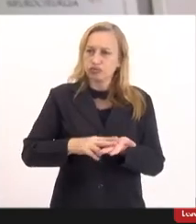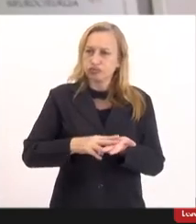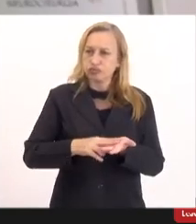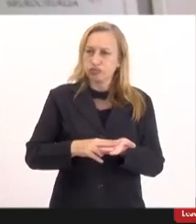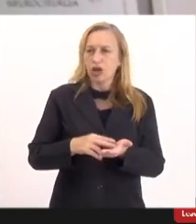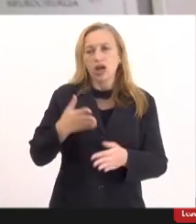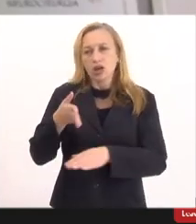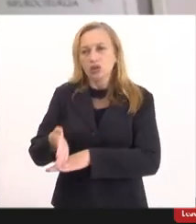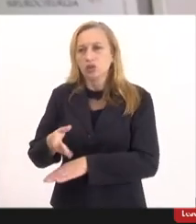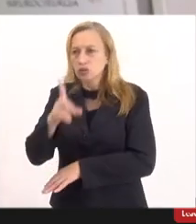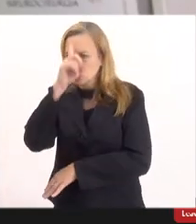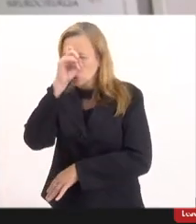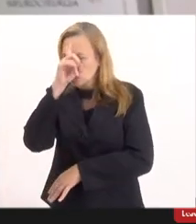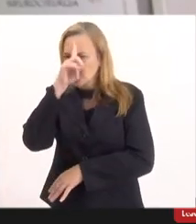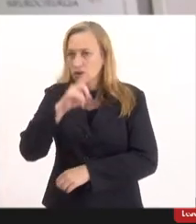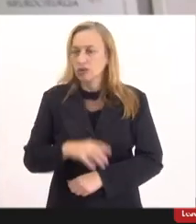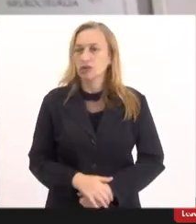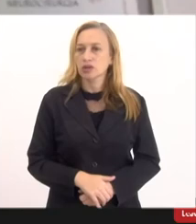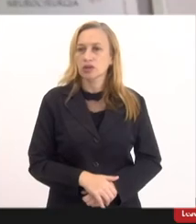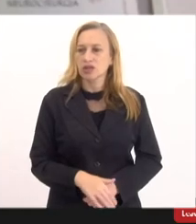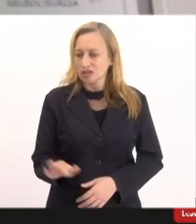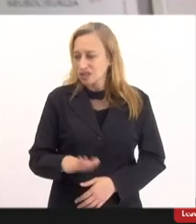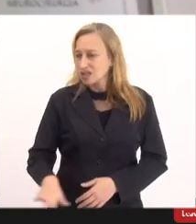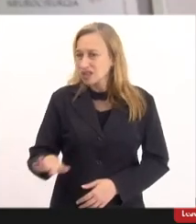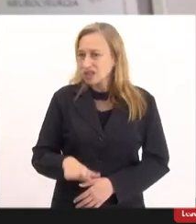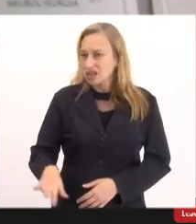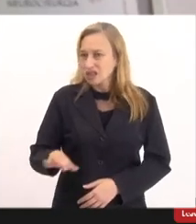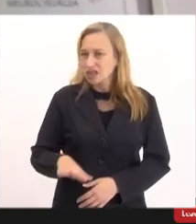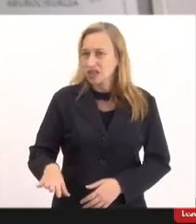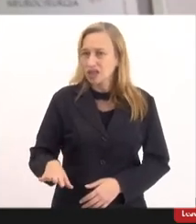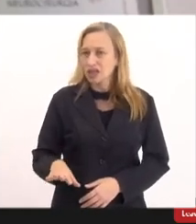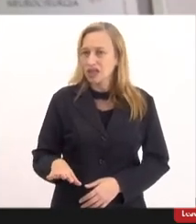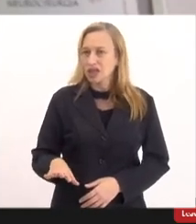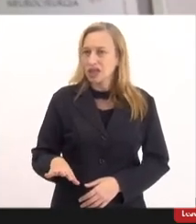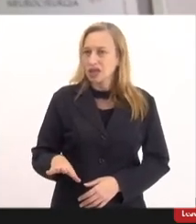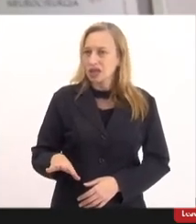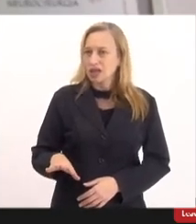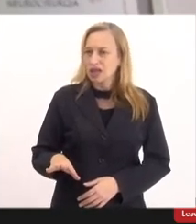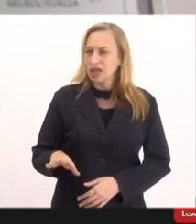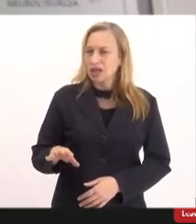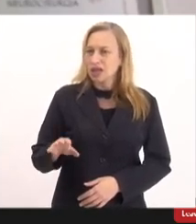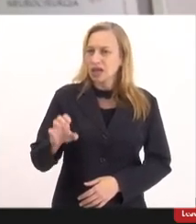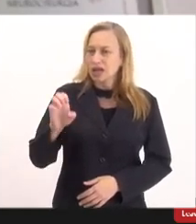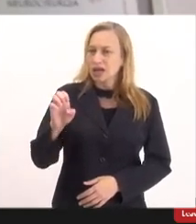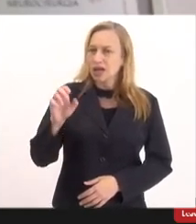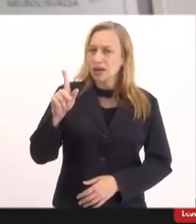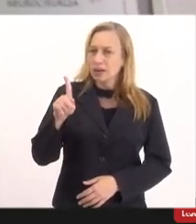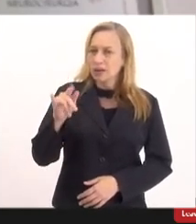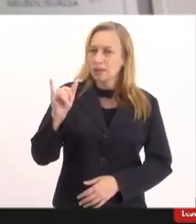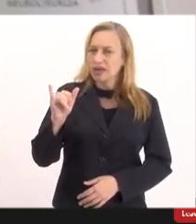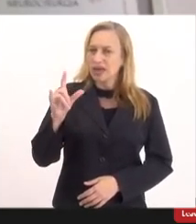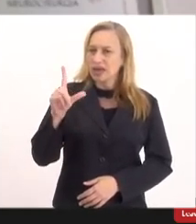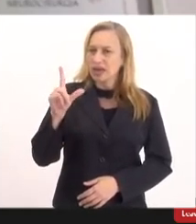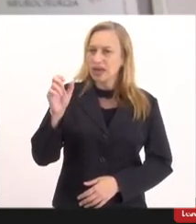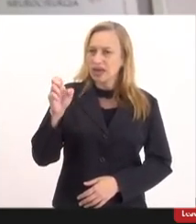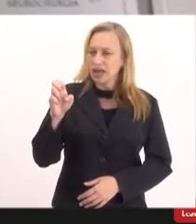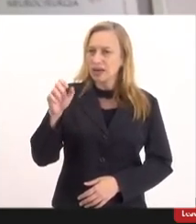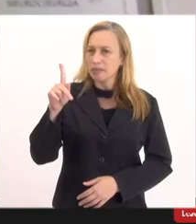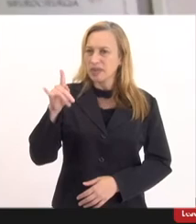e essa criança foi diagnosticada com epilepsia e ela tinha uma dor estranha uma dor na cabeça